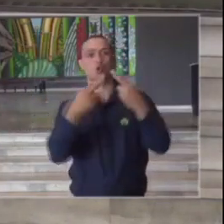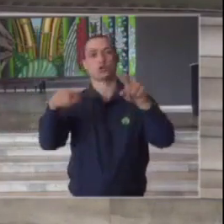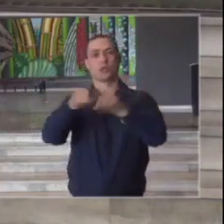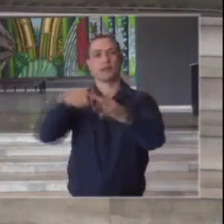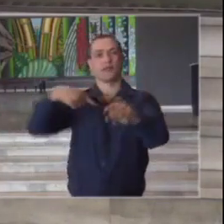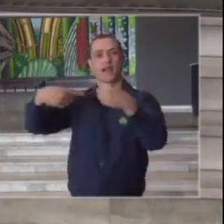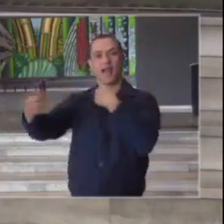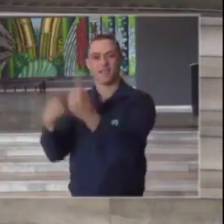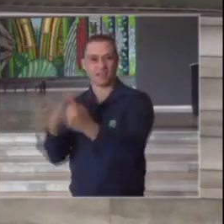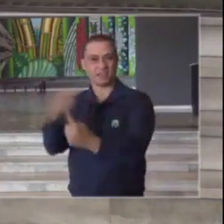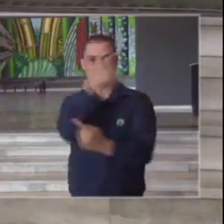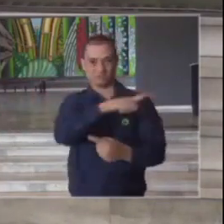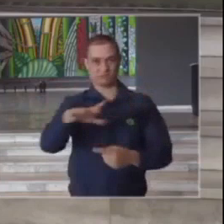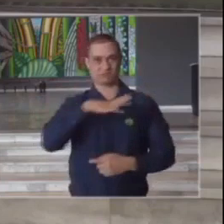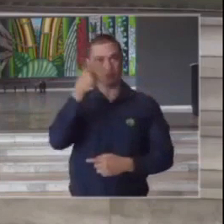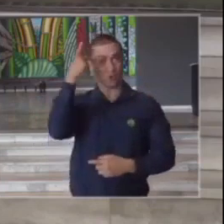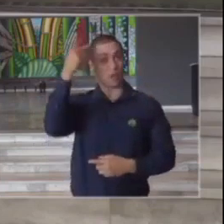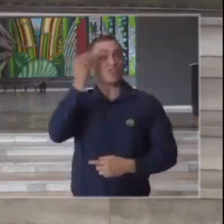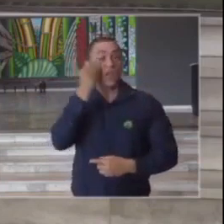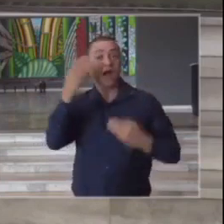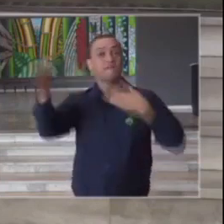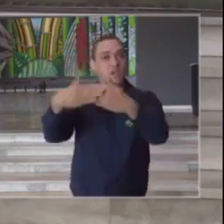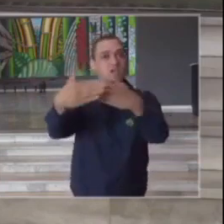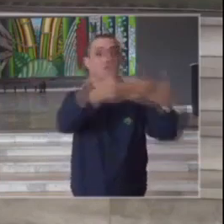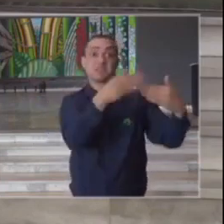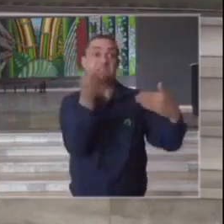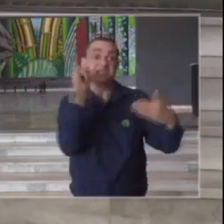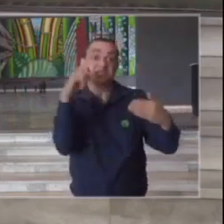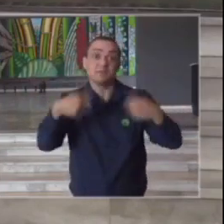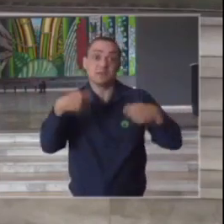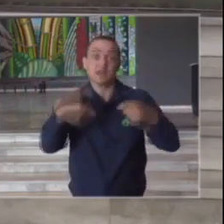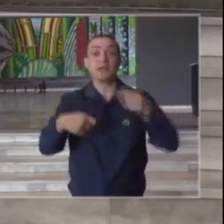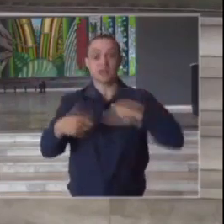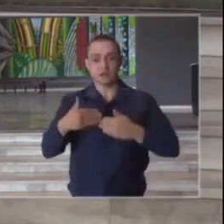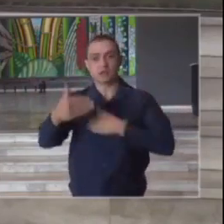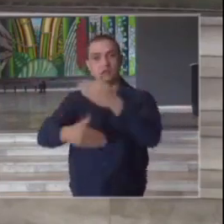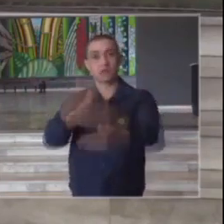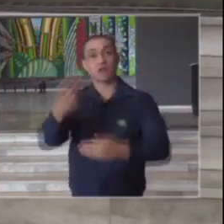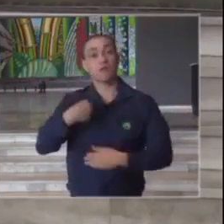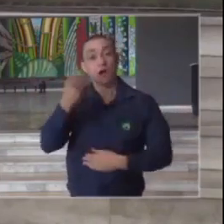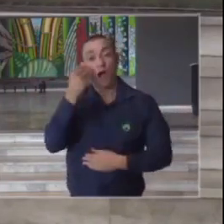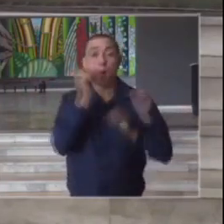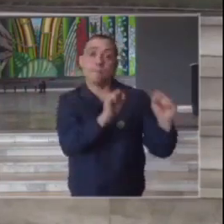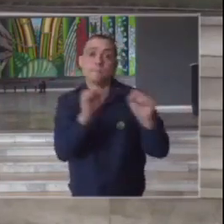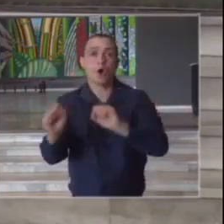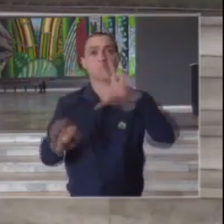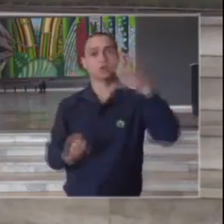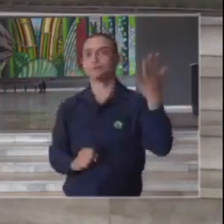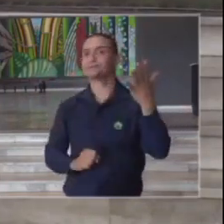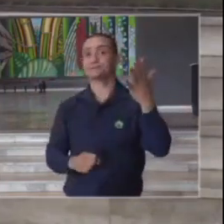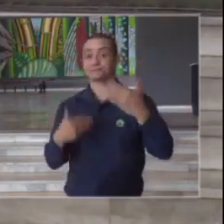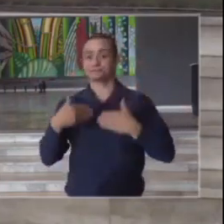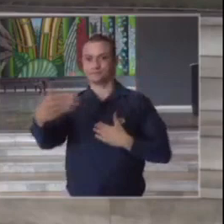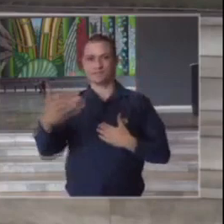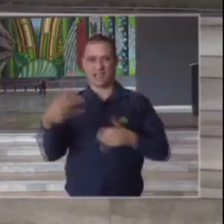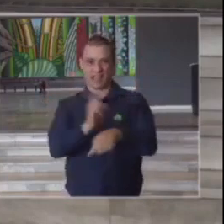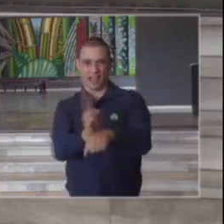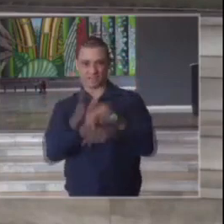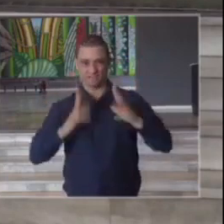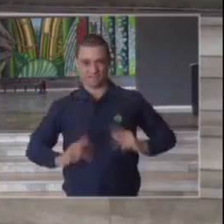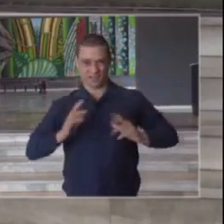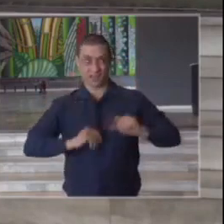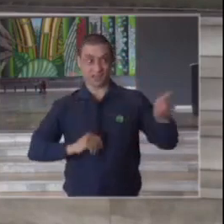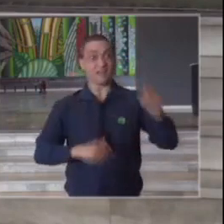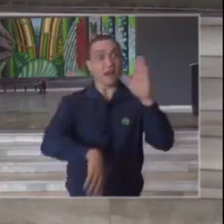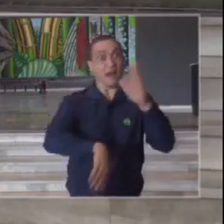de São Paulo e a todo momento a gente vai levantando possibilidades para que quando a vigilância sanitária da